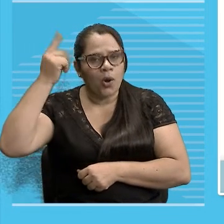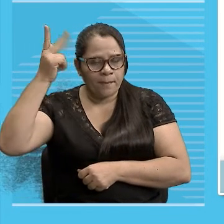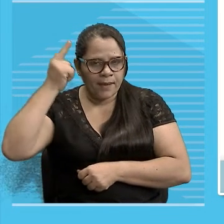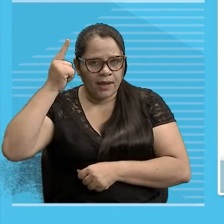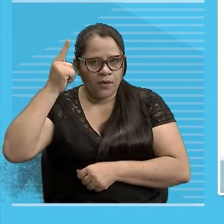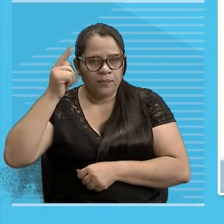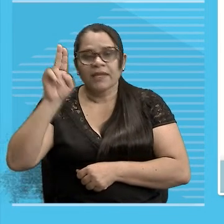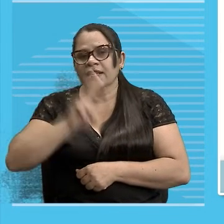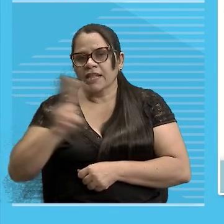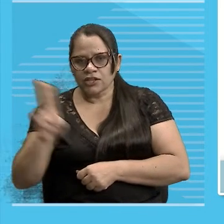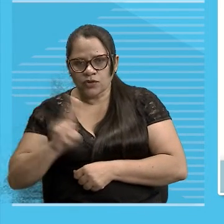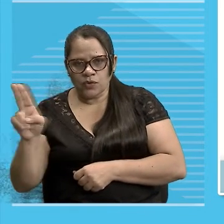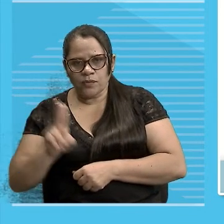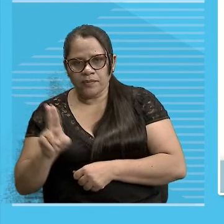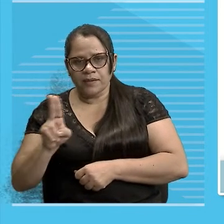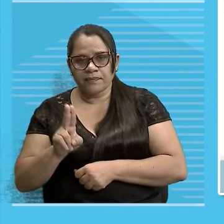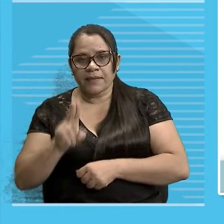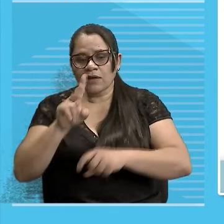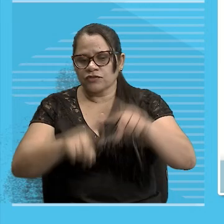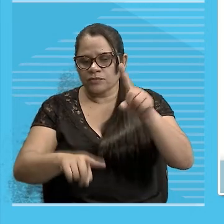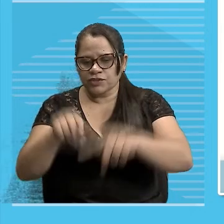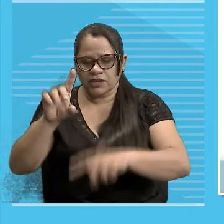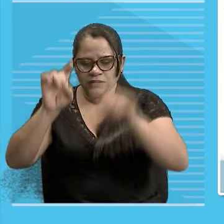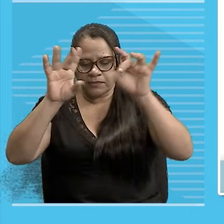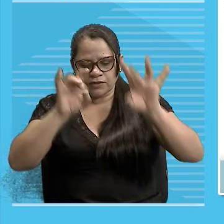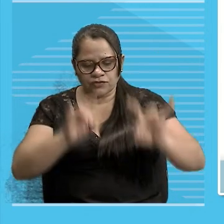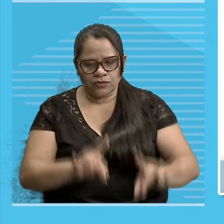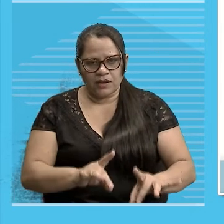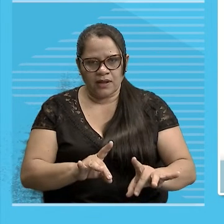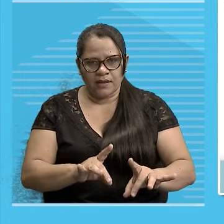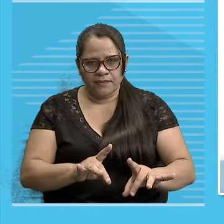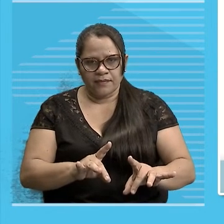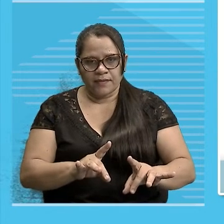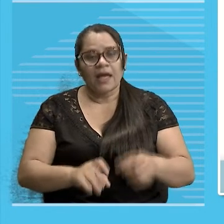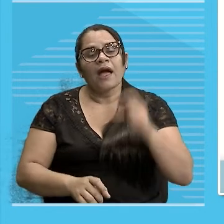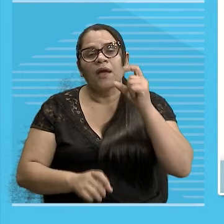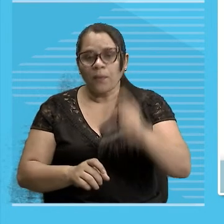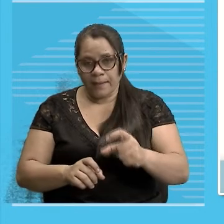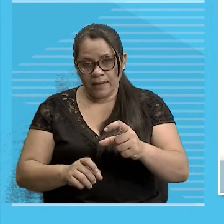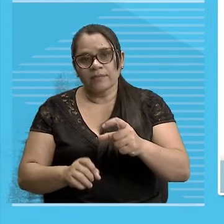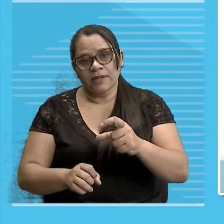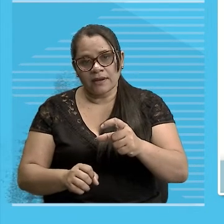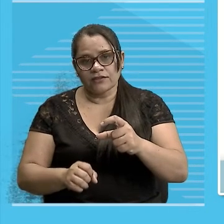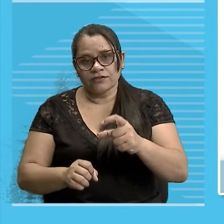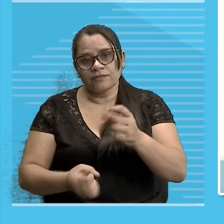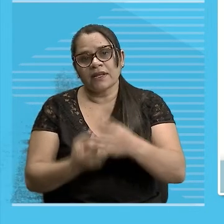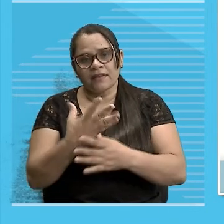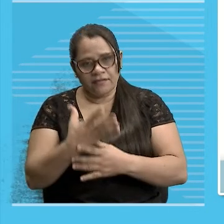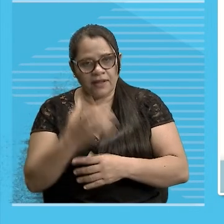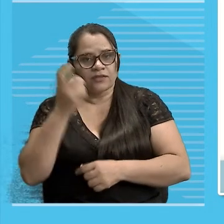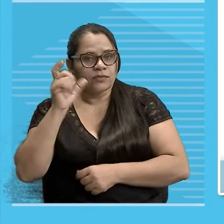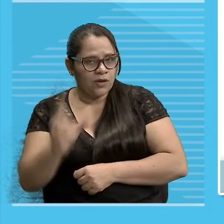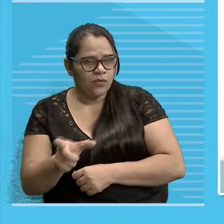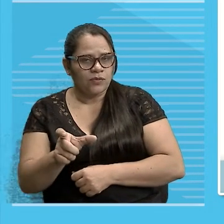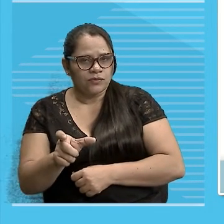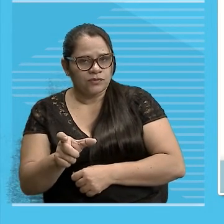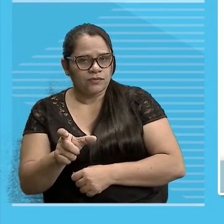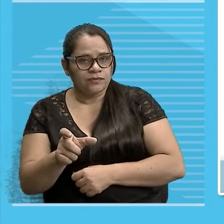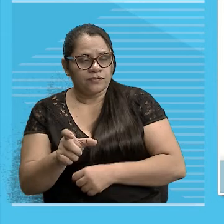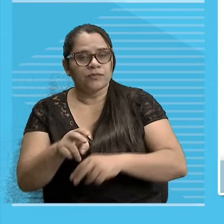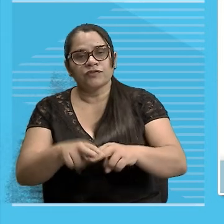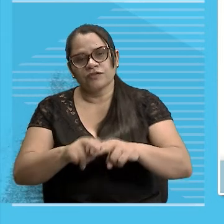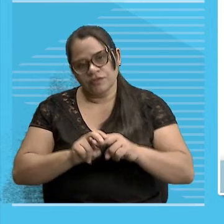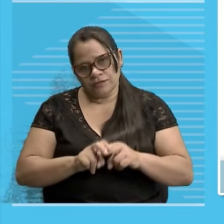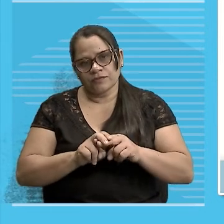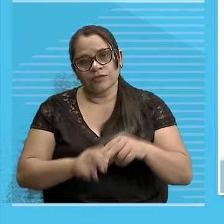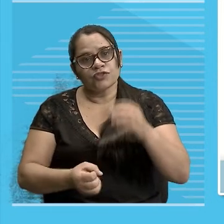C Em particular É um substantivo Derivado Porque ele vem Do adjetivo Feliz Tá Entendeu